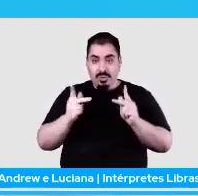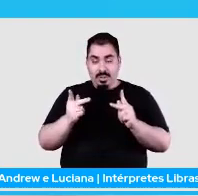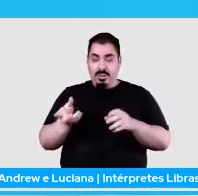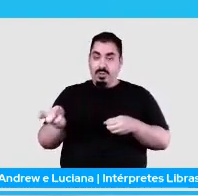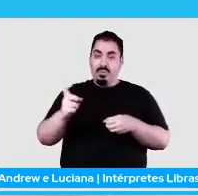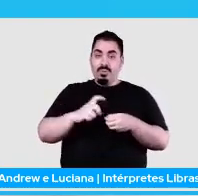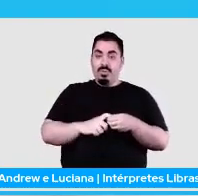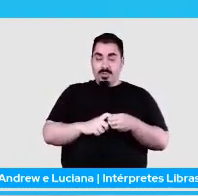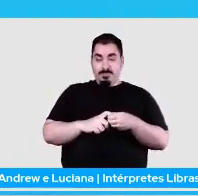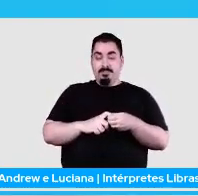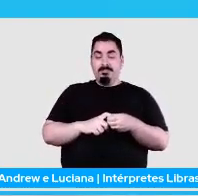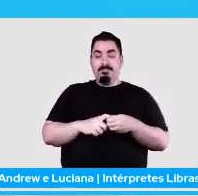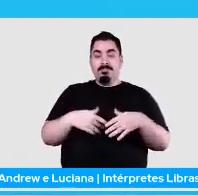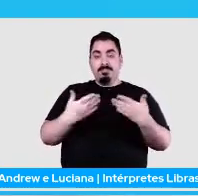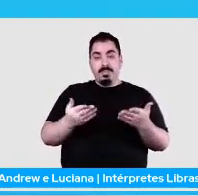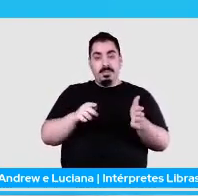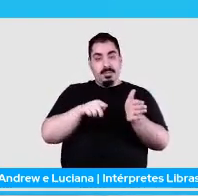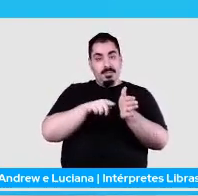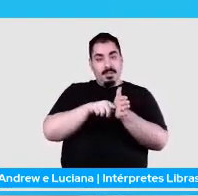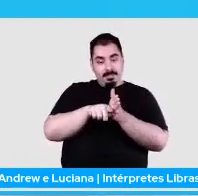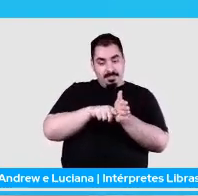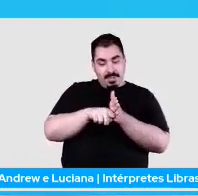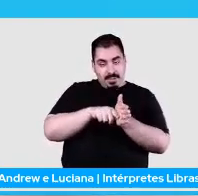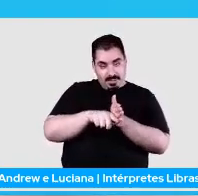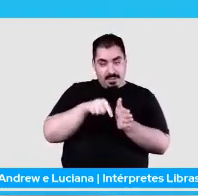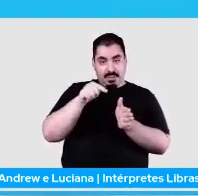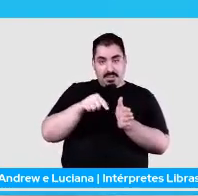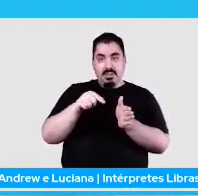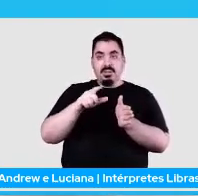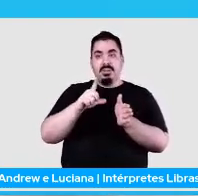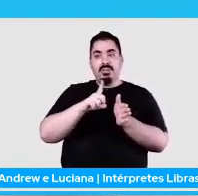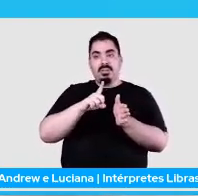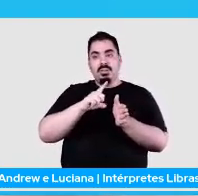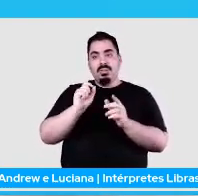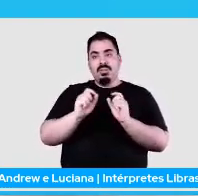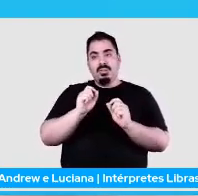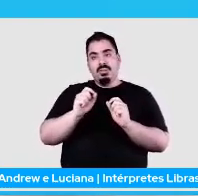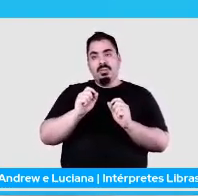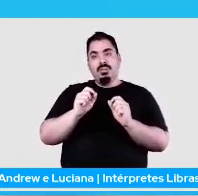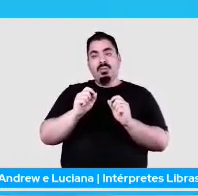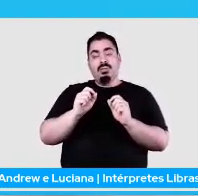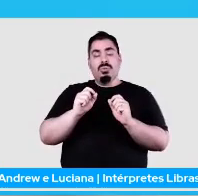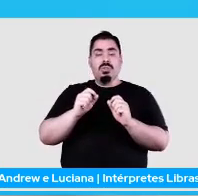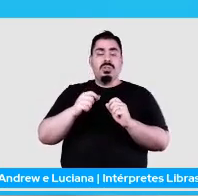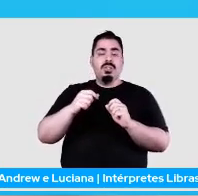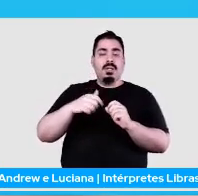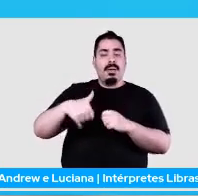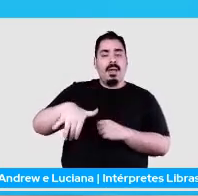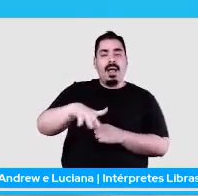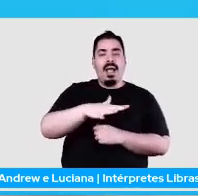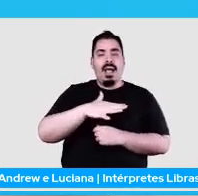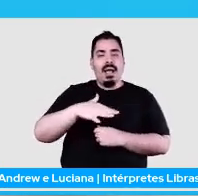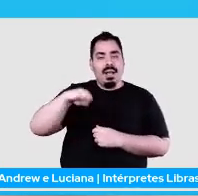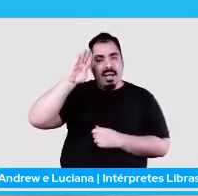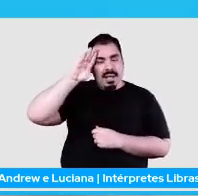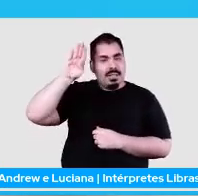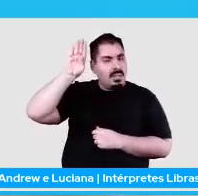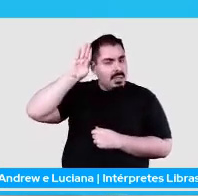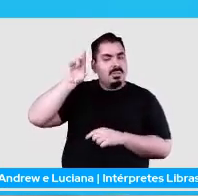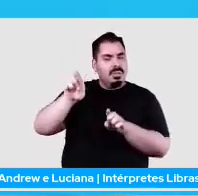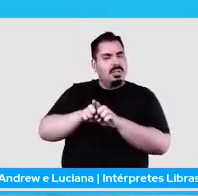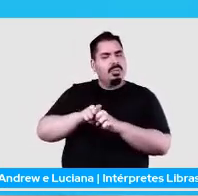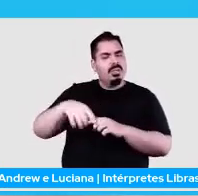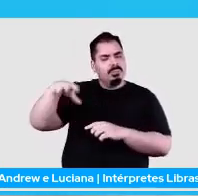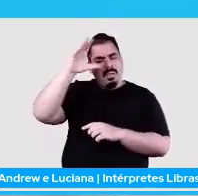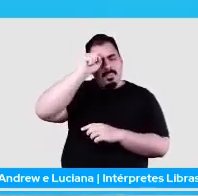E aí, na pesquisa, nessa parte do mundo acadêmico, além do mundo acadêmico, nessa parte de aprendizado mesmo, a gente tem